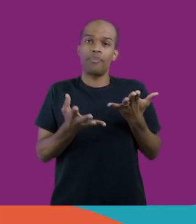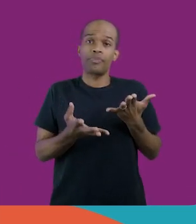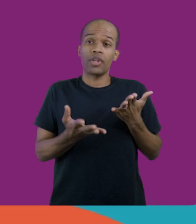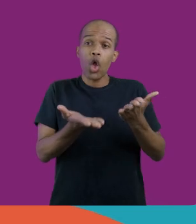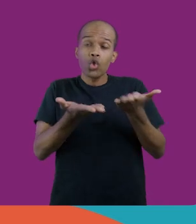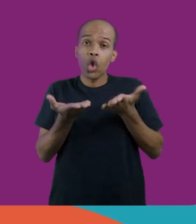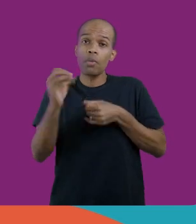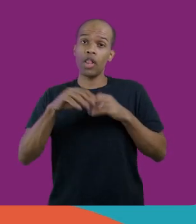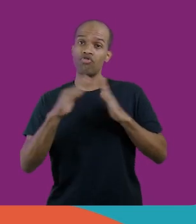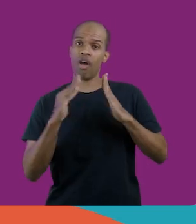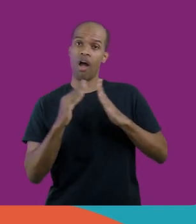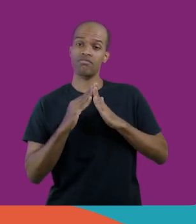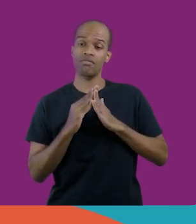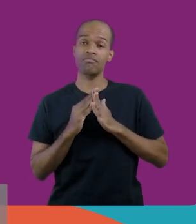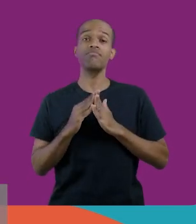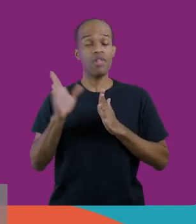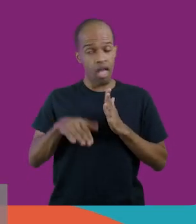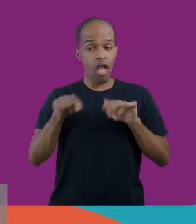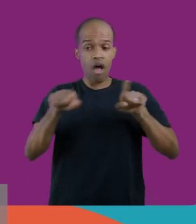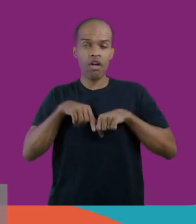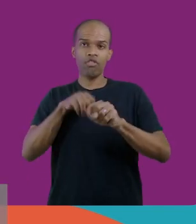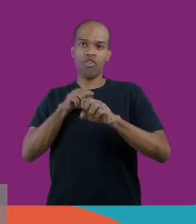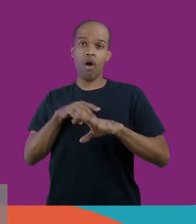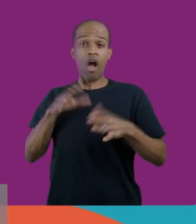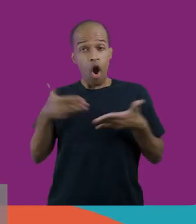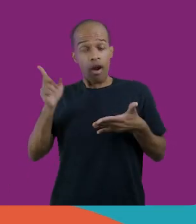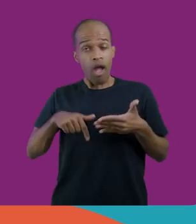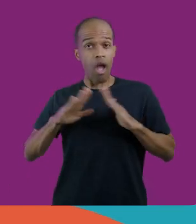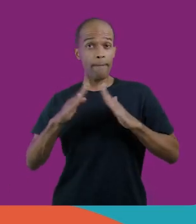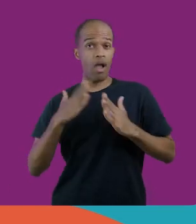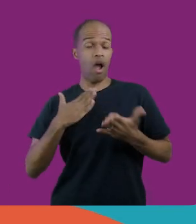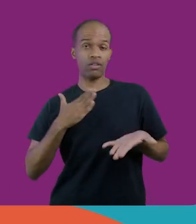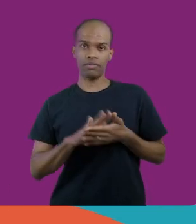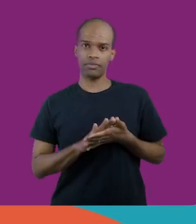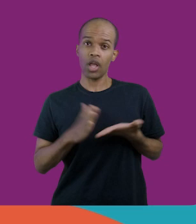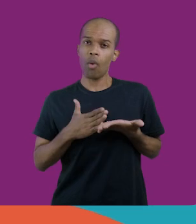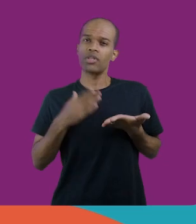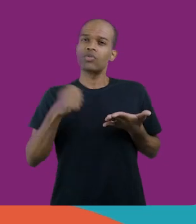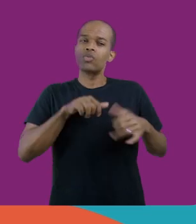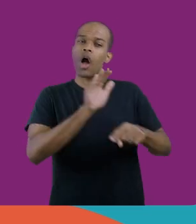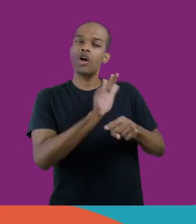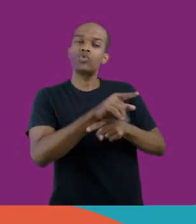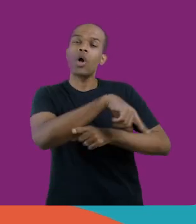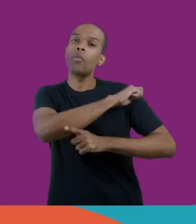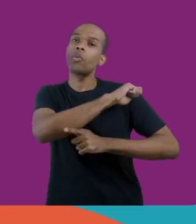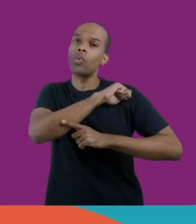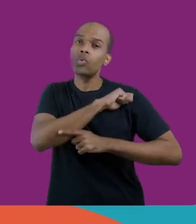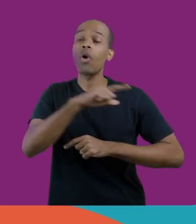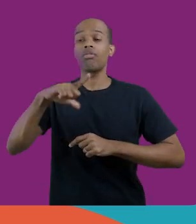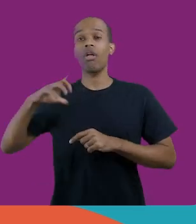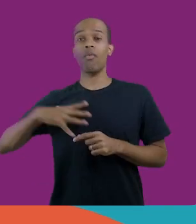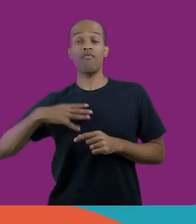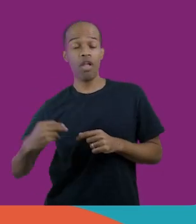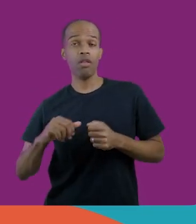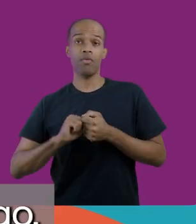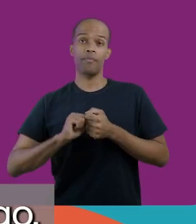casa a minha sala de aula, e, ao mesmo tempo que eu estou tendo que auxiliar o meu estudante, né, eu tenho o meu